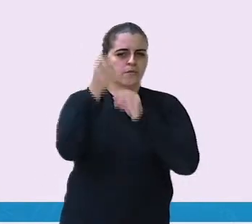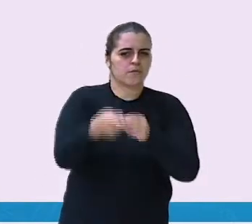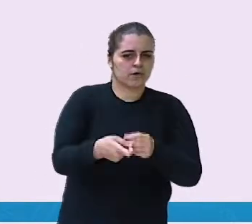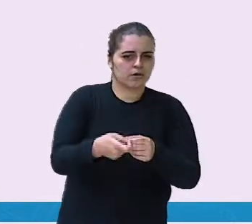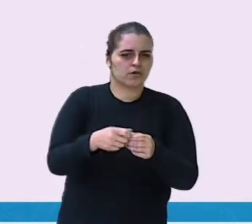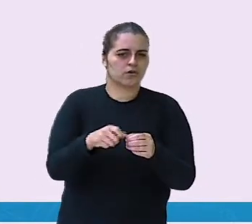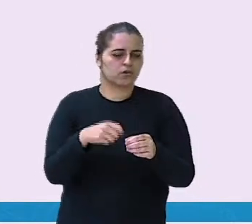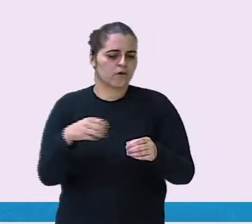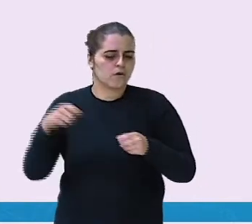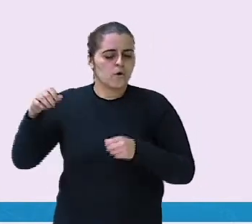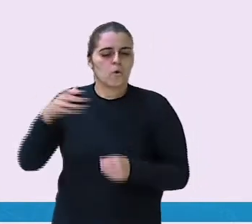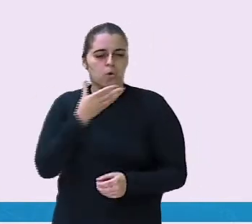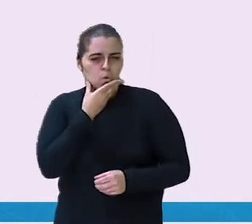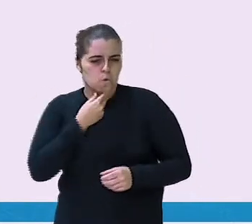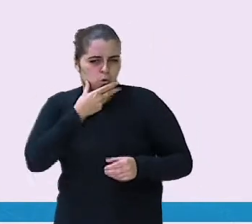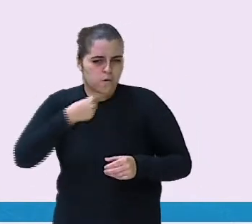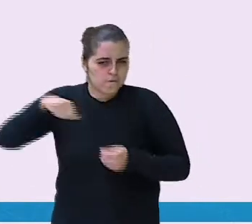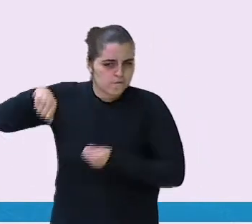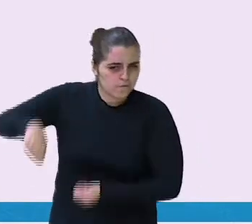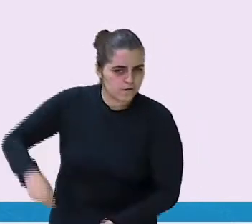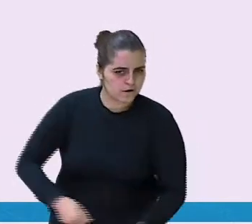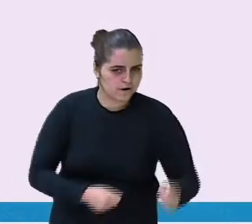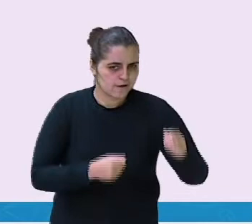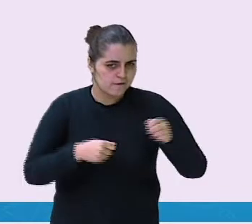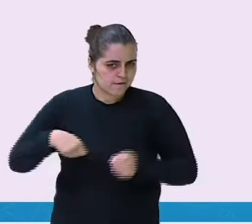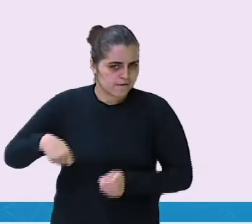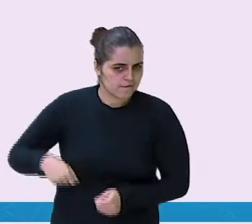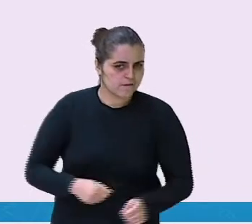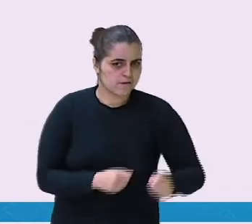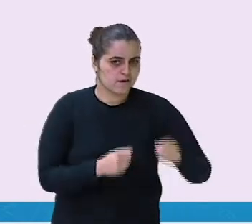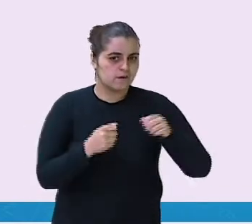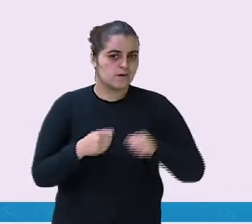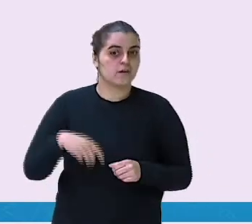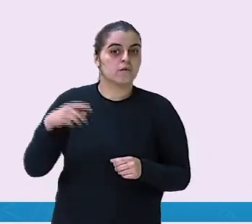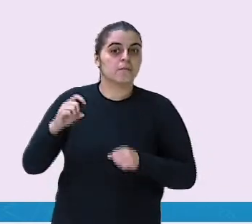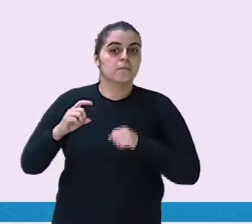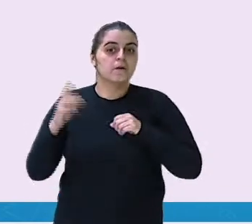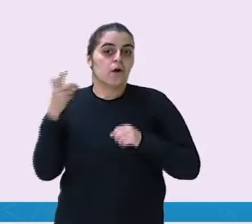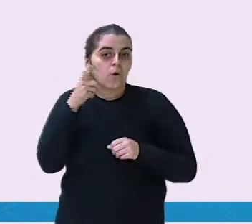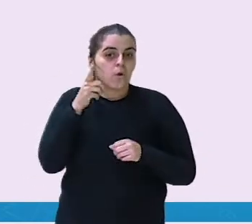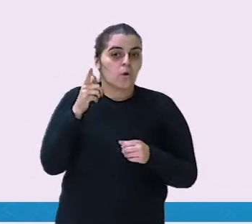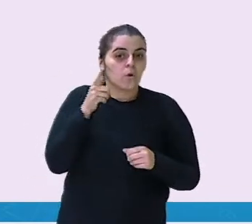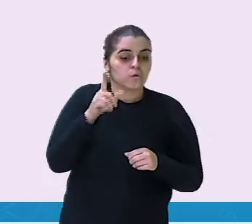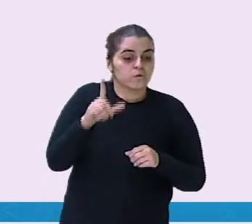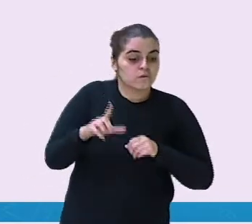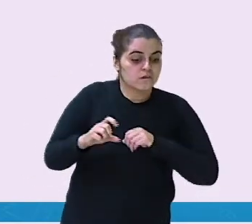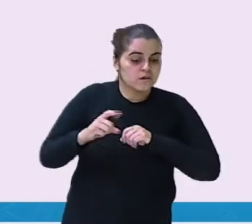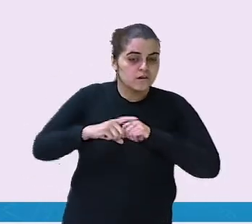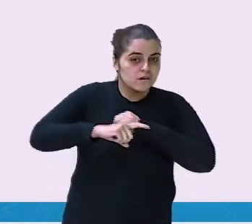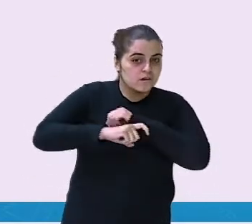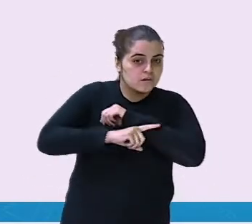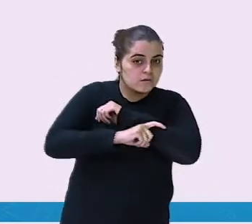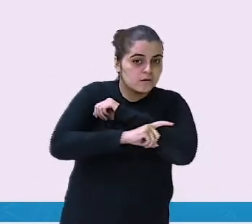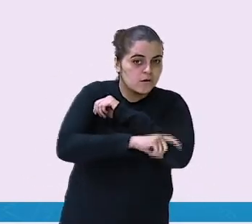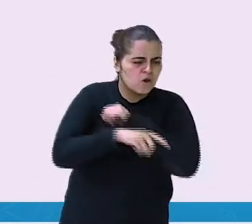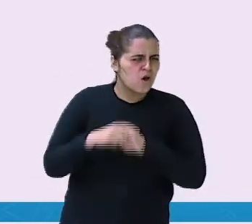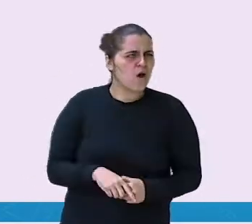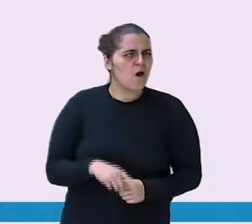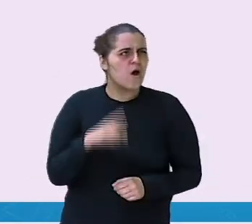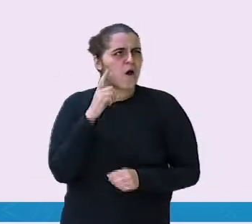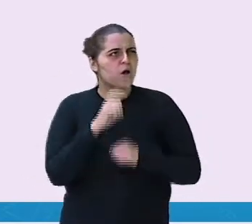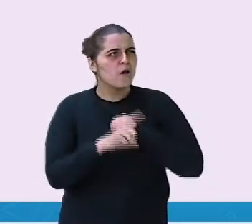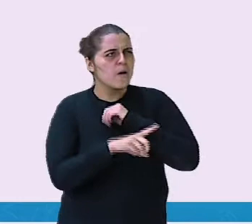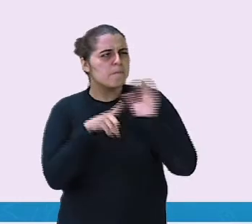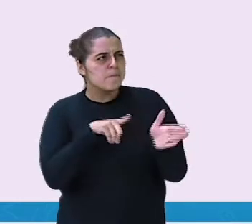cavamos mais fundo. Então, para pegar as iscas, né? Você não ouviram um barulho?